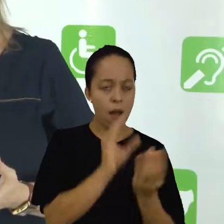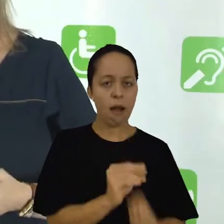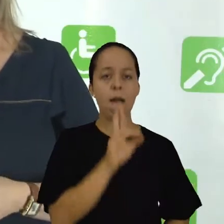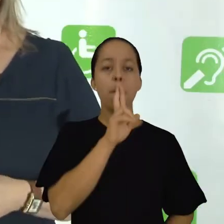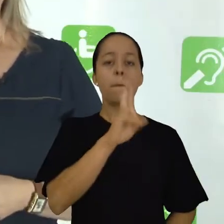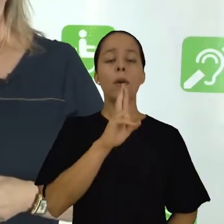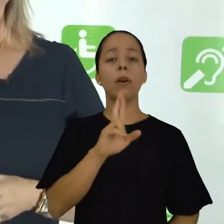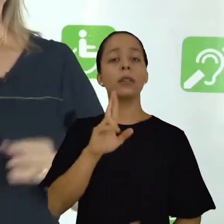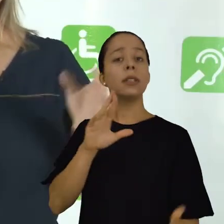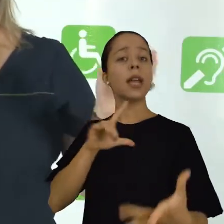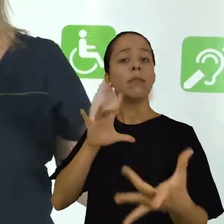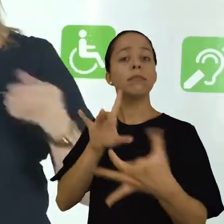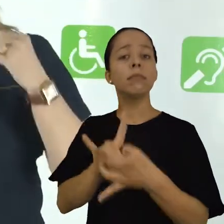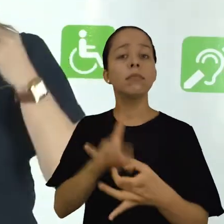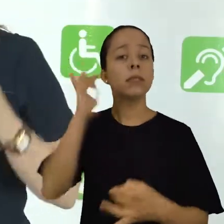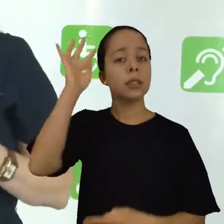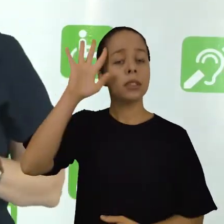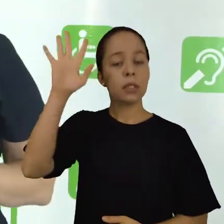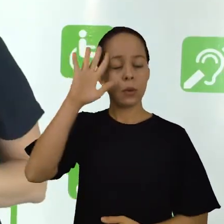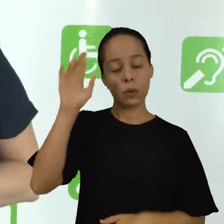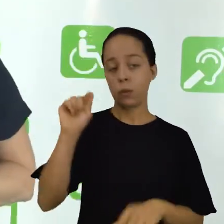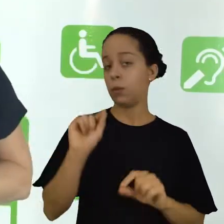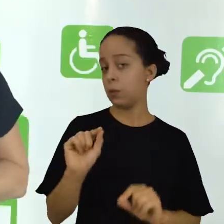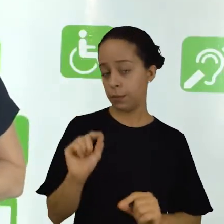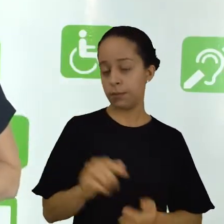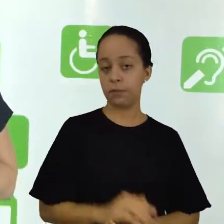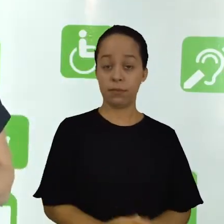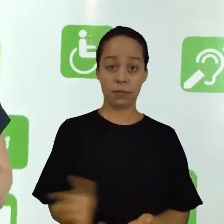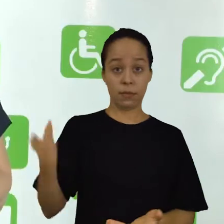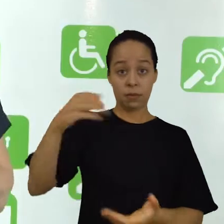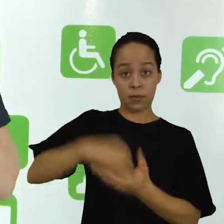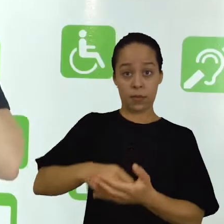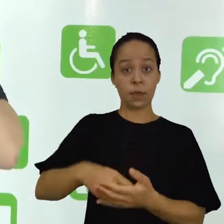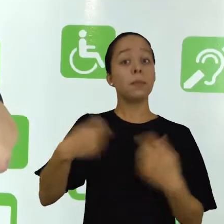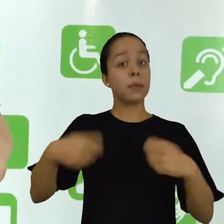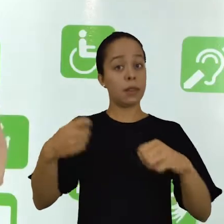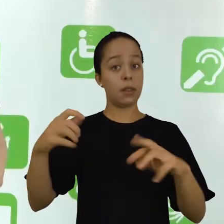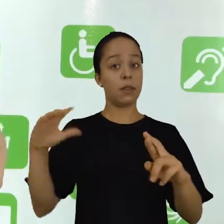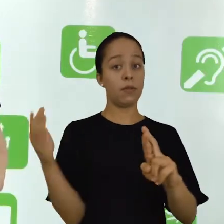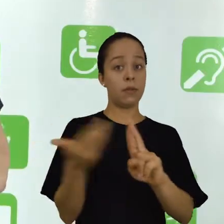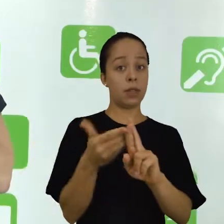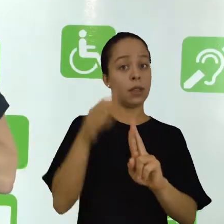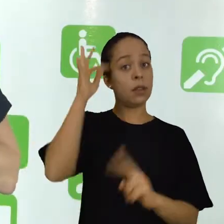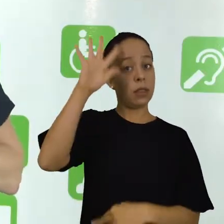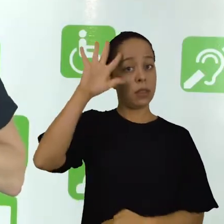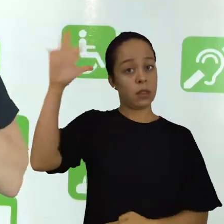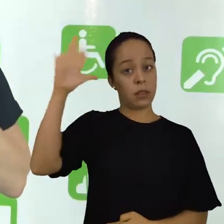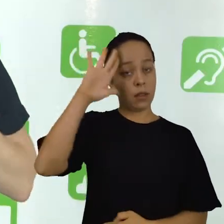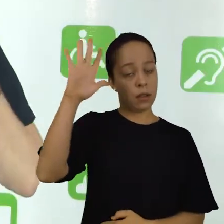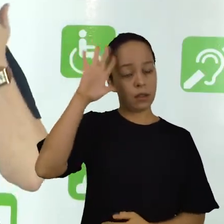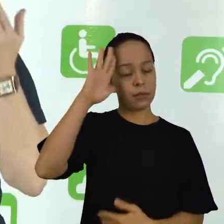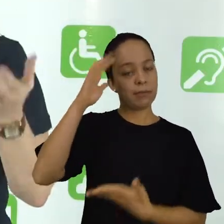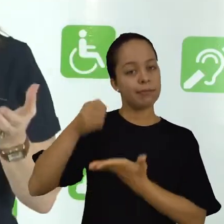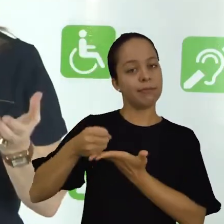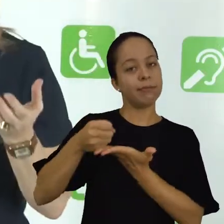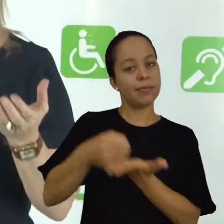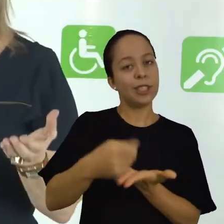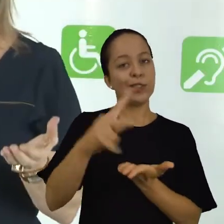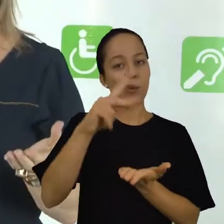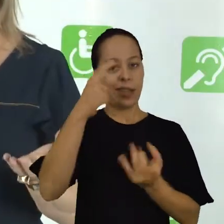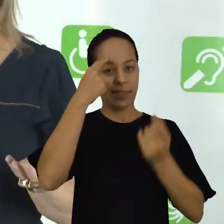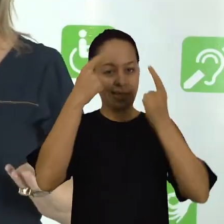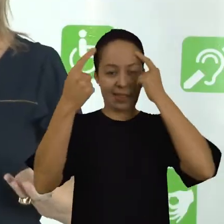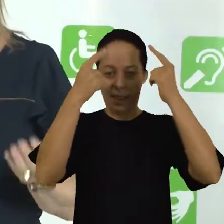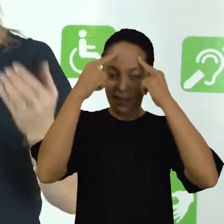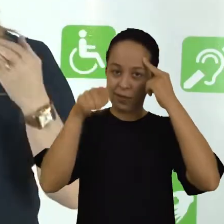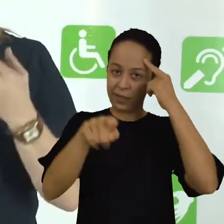conclusões? A revisão da literatura diz respeito ao referencial teórico que vai dar sustentação às